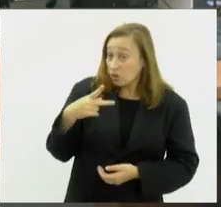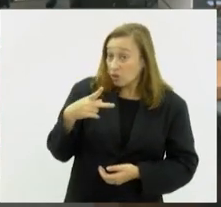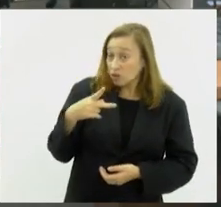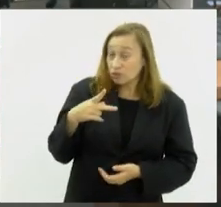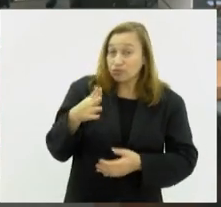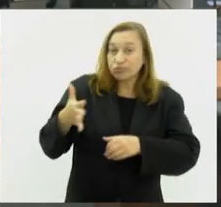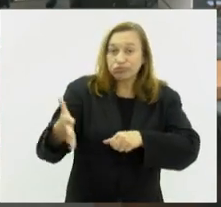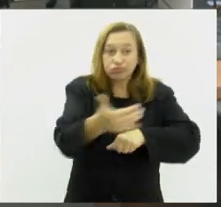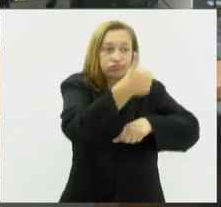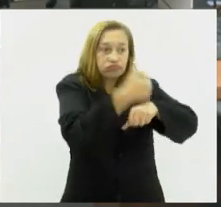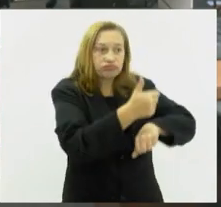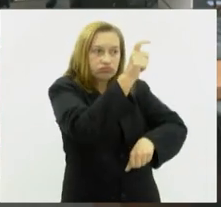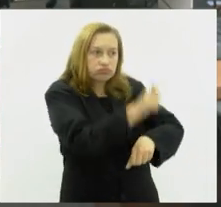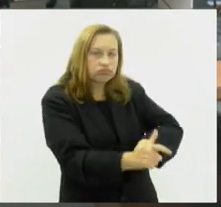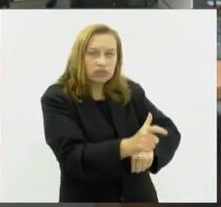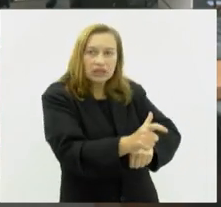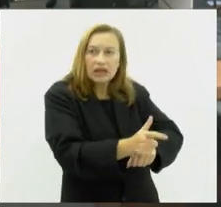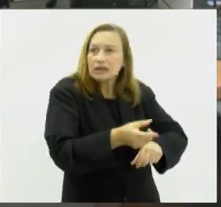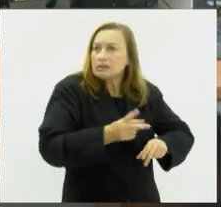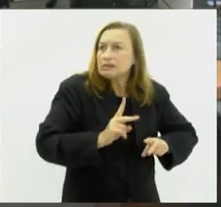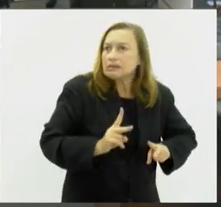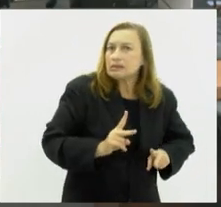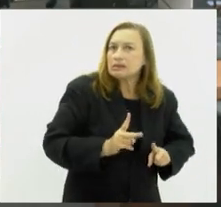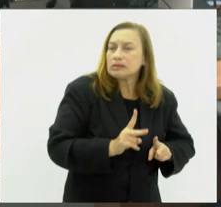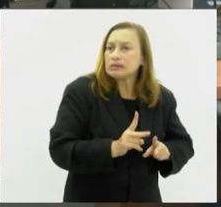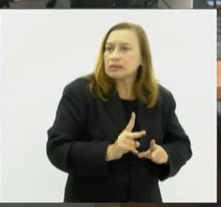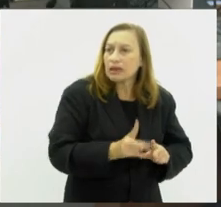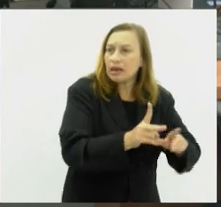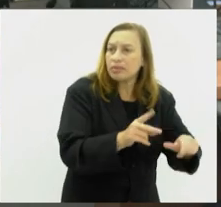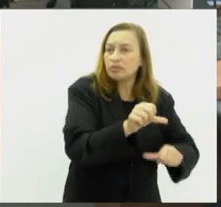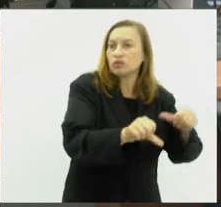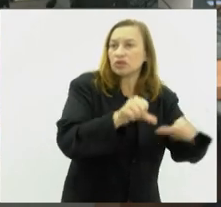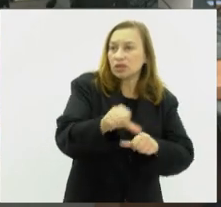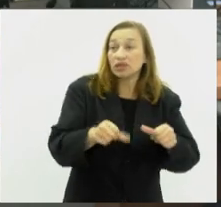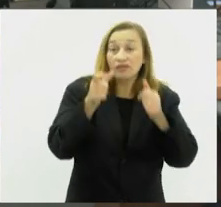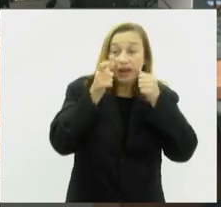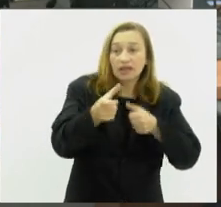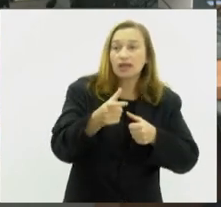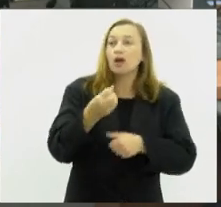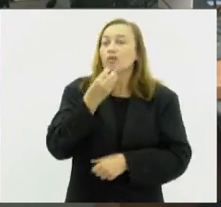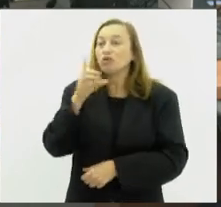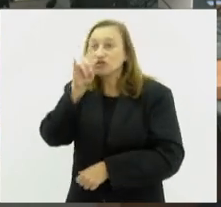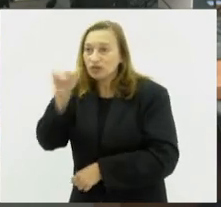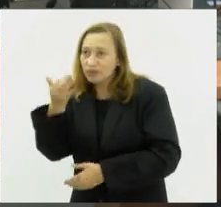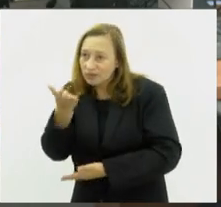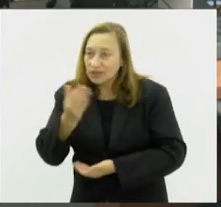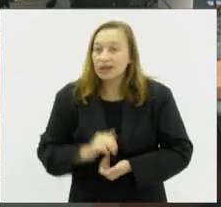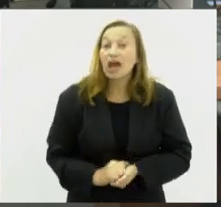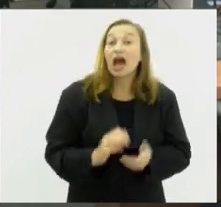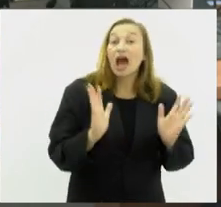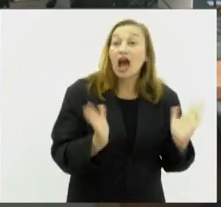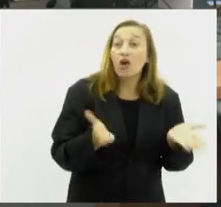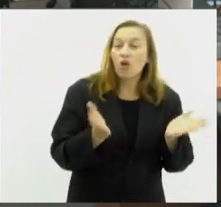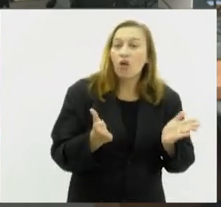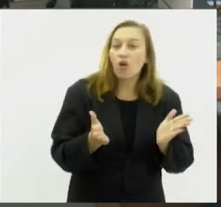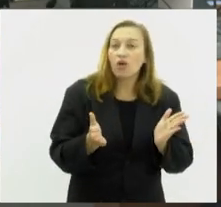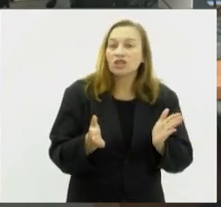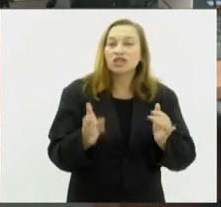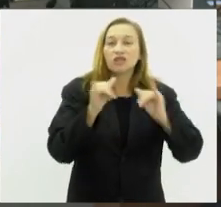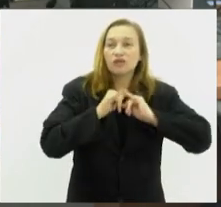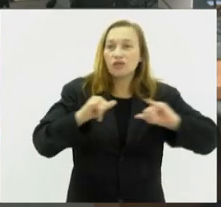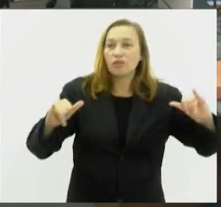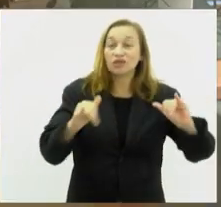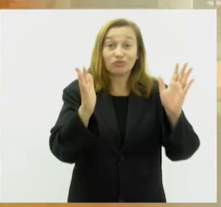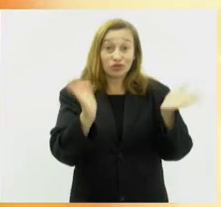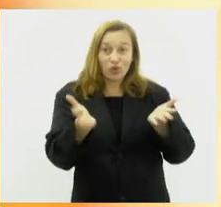golpistas estão sempre se reinventando, tem que ficar atento para isso. Obrigado, PV, um bom dia para você. E vamos agora ao giro de notícias